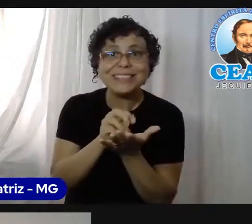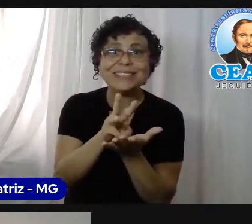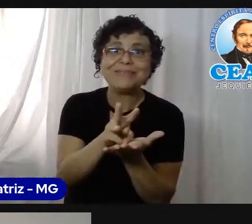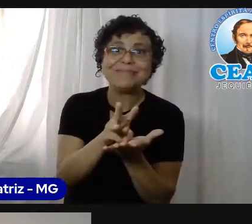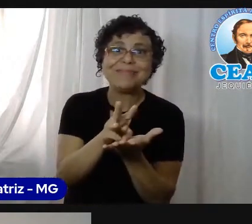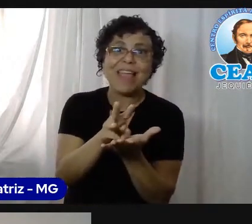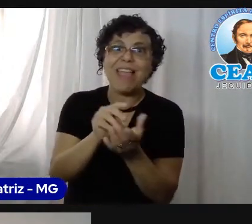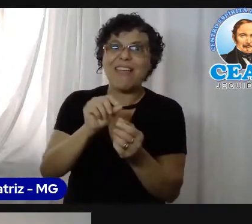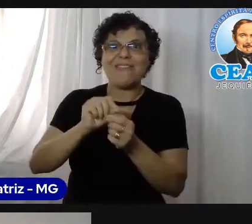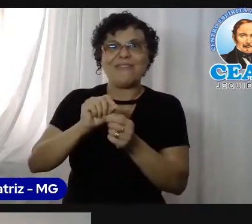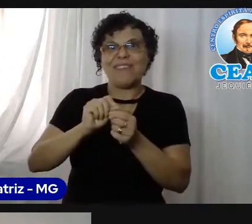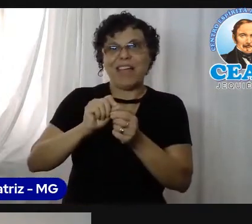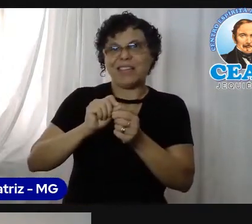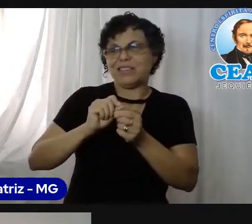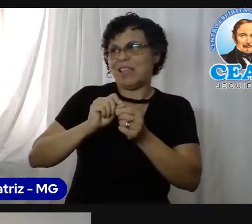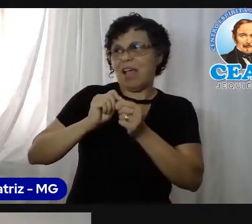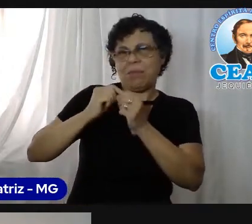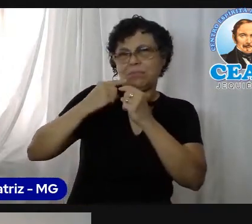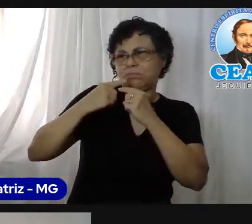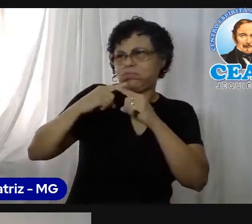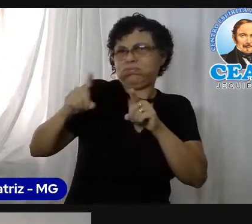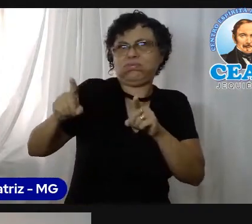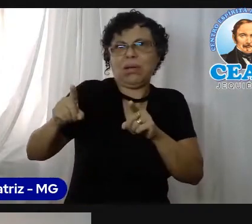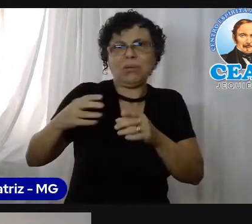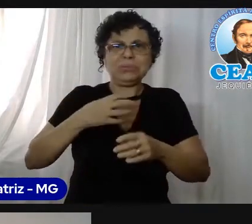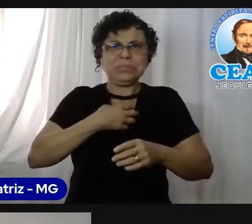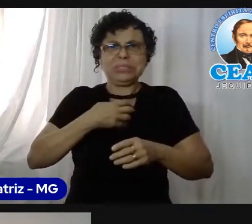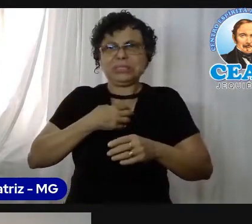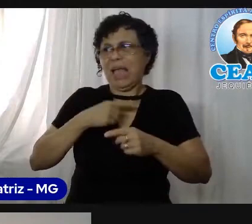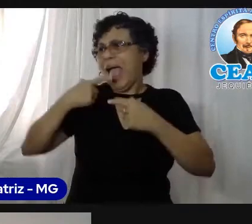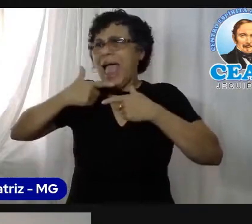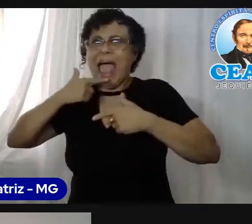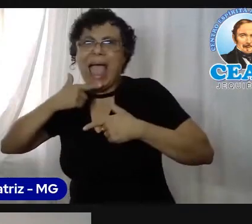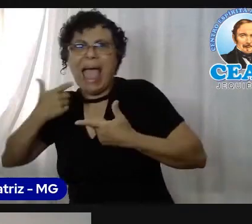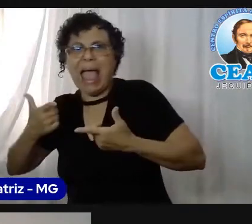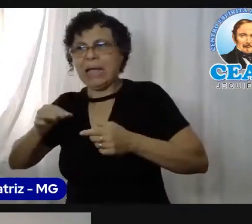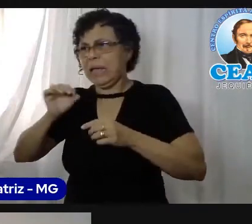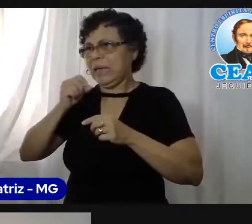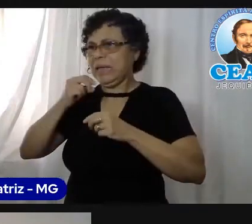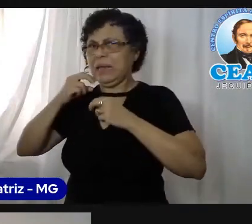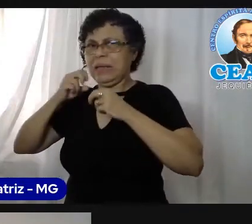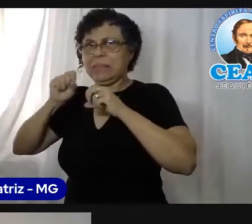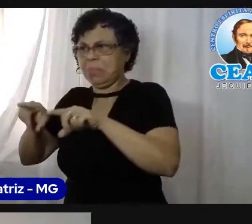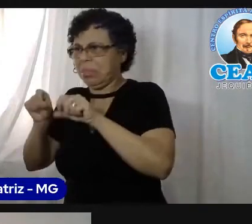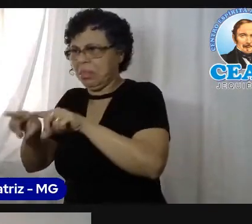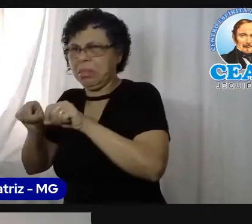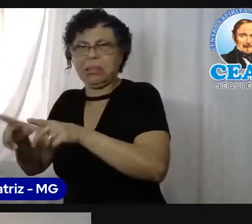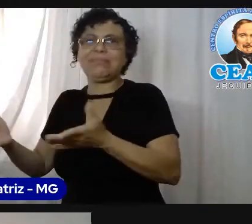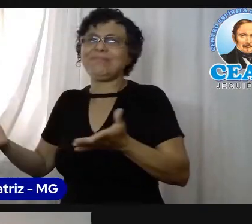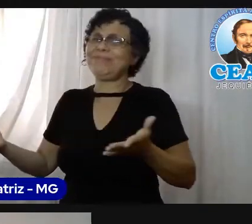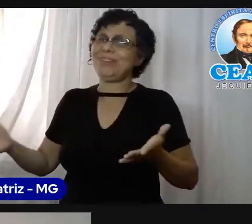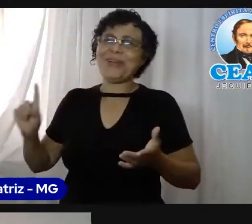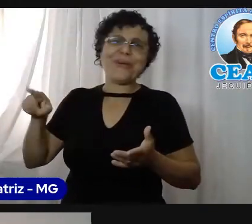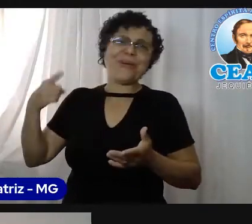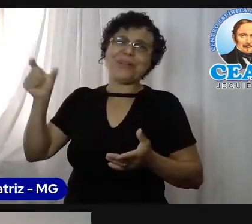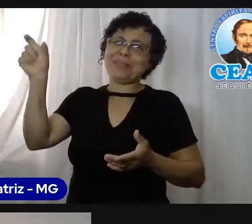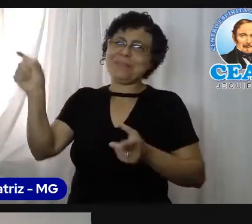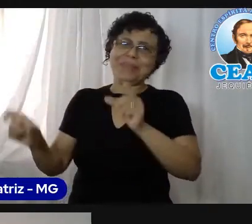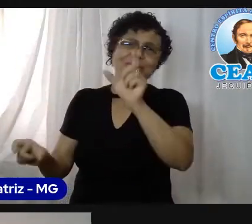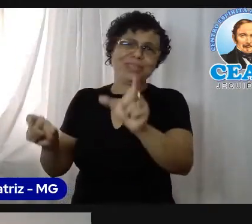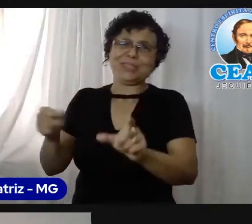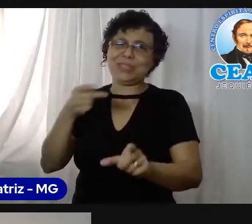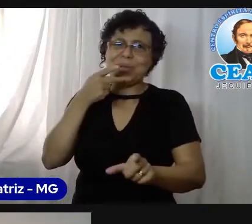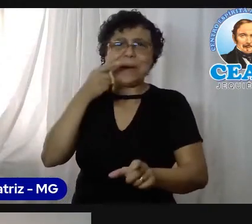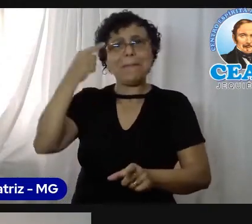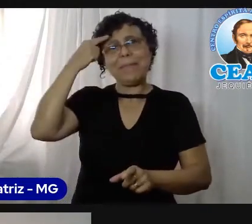nós partirmos para termos uma conduta de ridicularizar ou de criticar aquilo que os outros nossos entes queridos